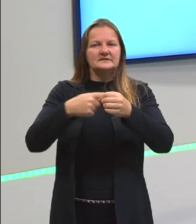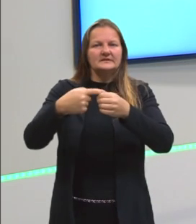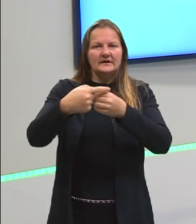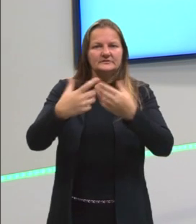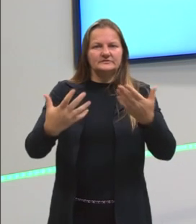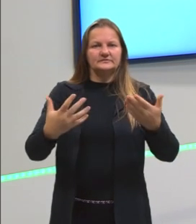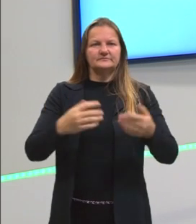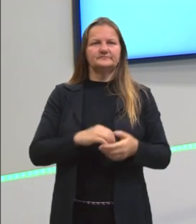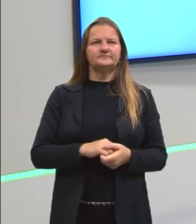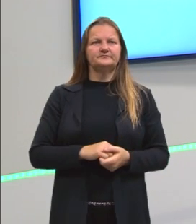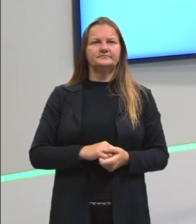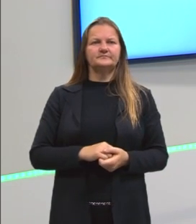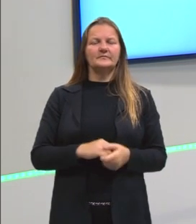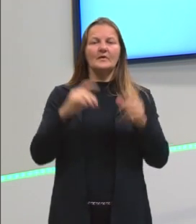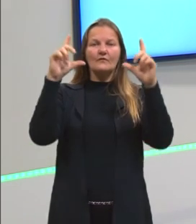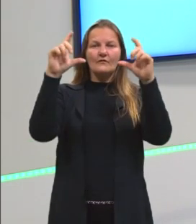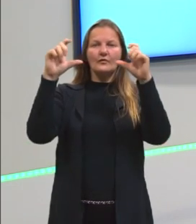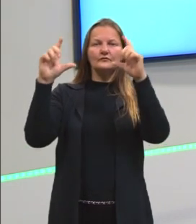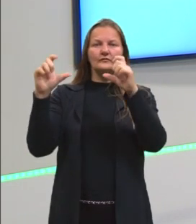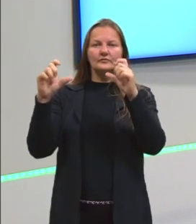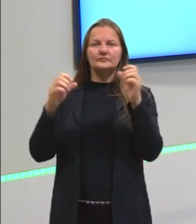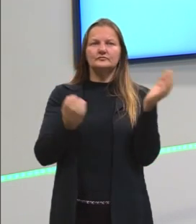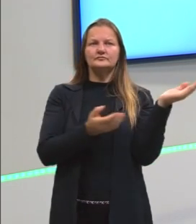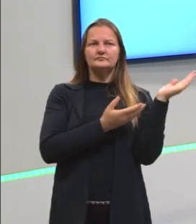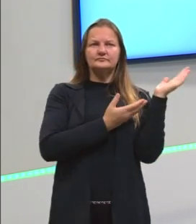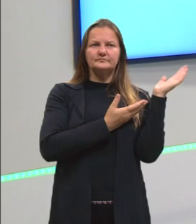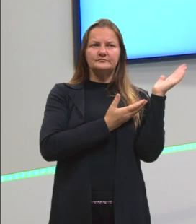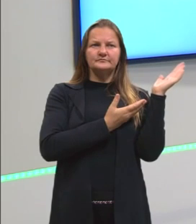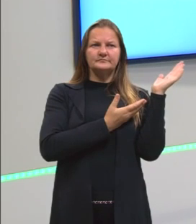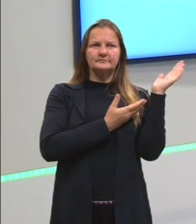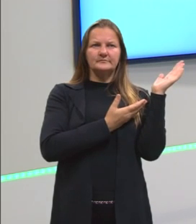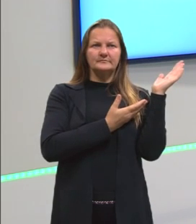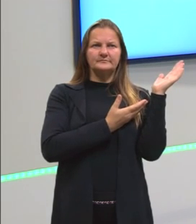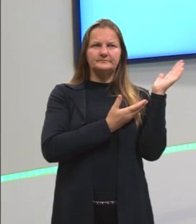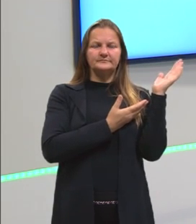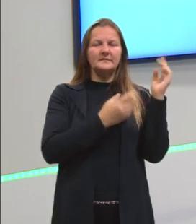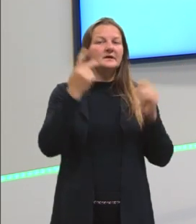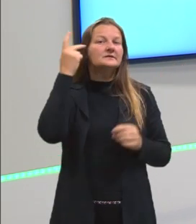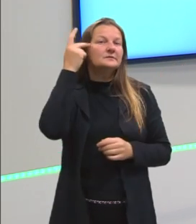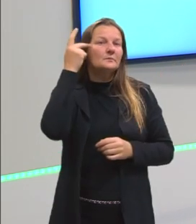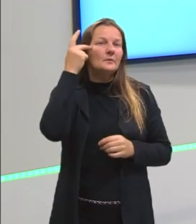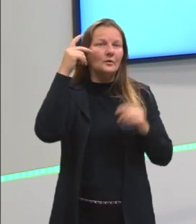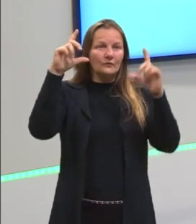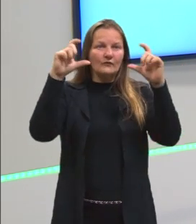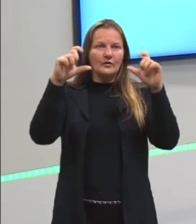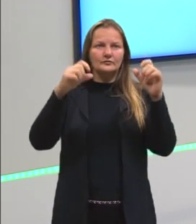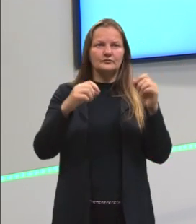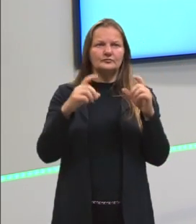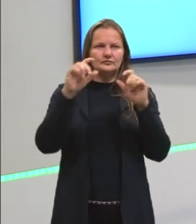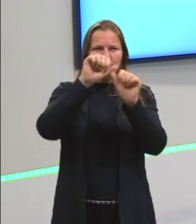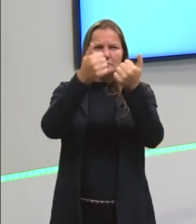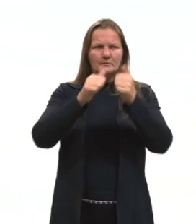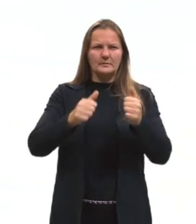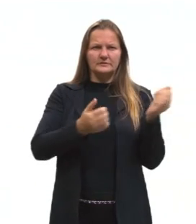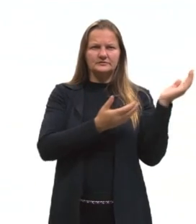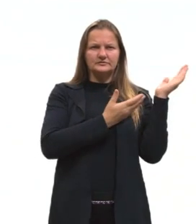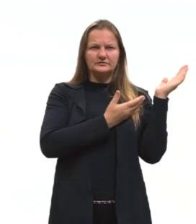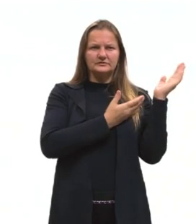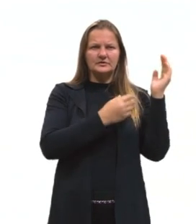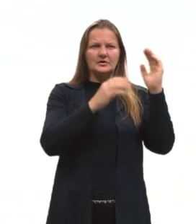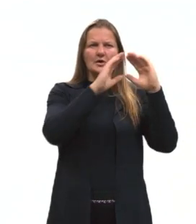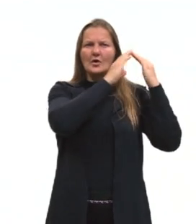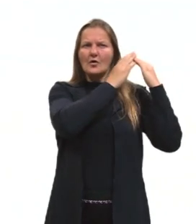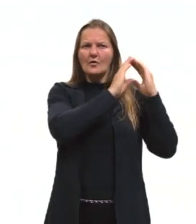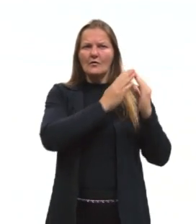questões aí de muita gente, isso aqui é foto de São Paulo e aqui também a foto do Rio de Janeiro, né, as favelas e